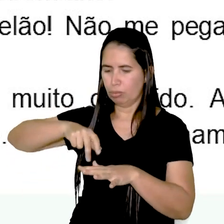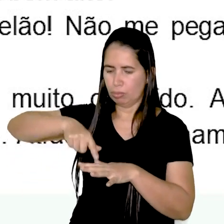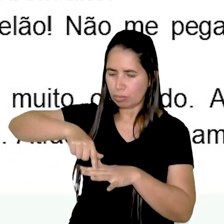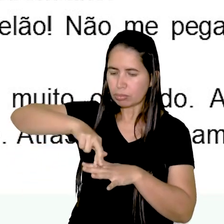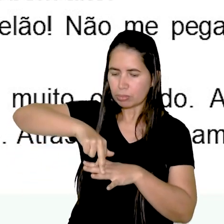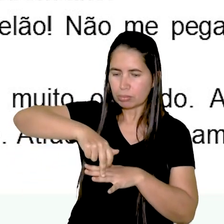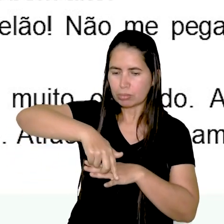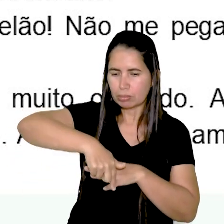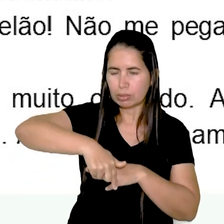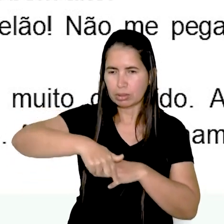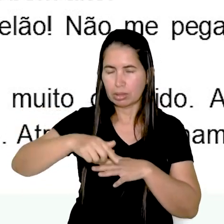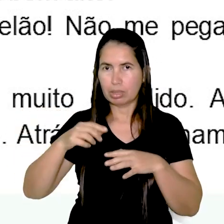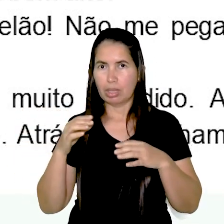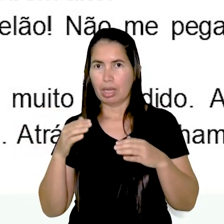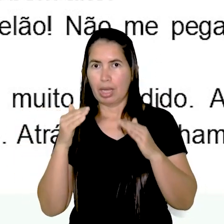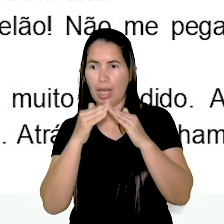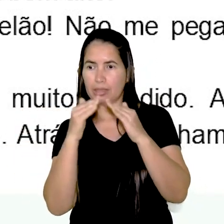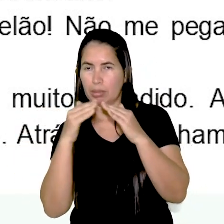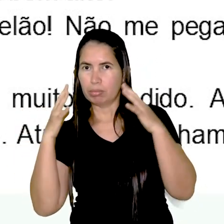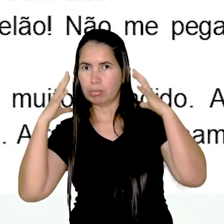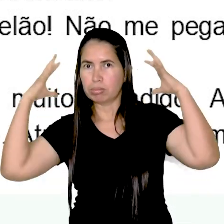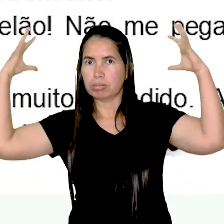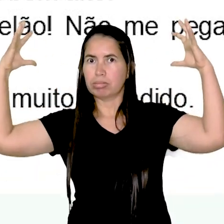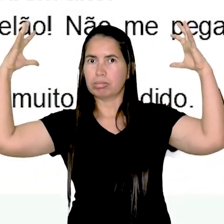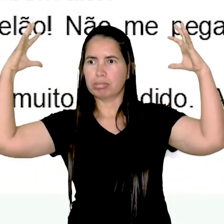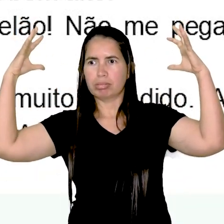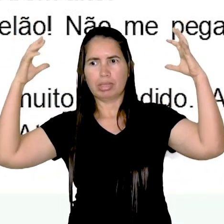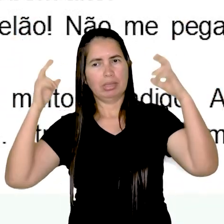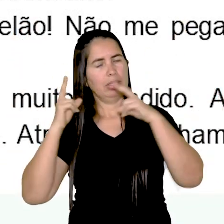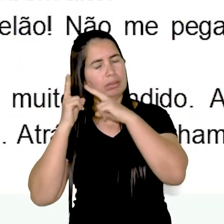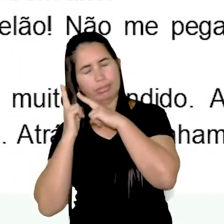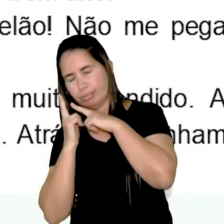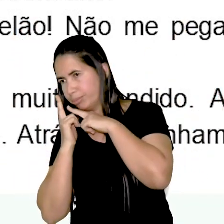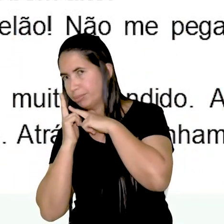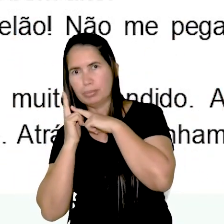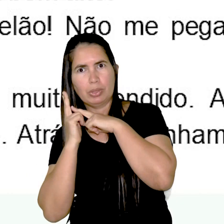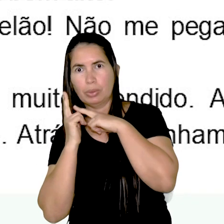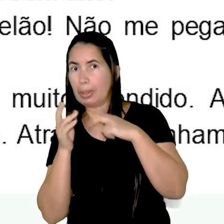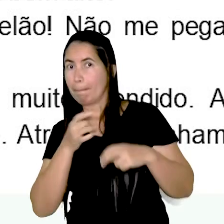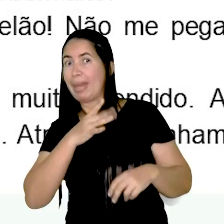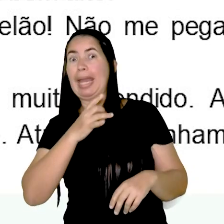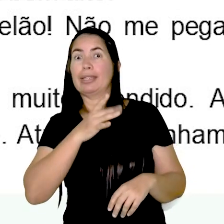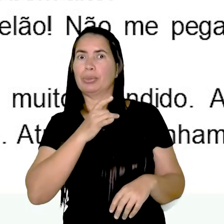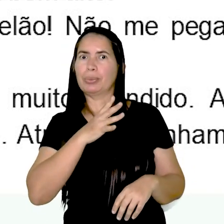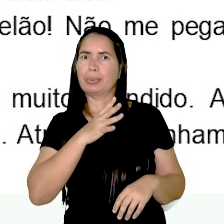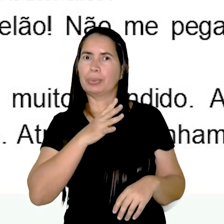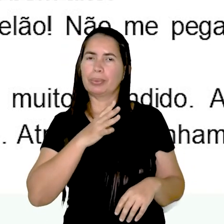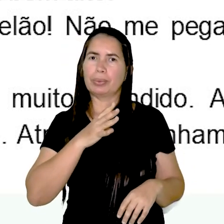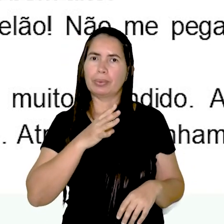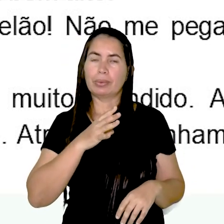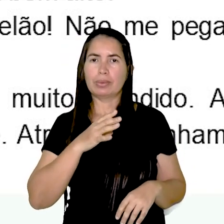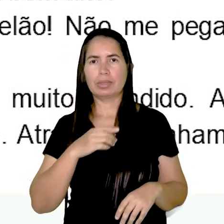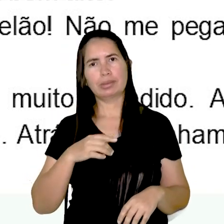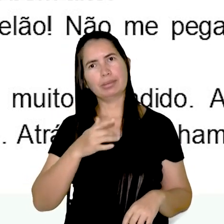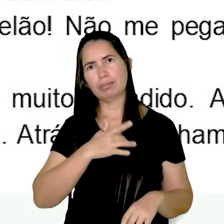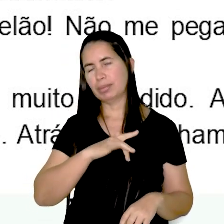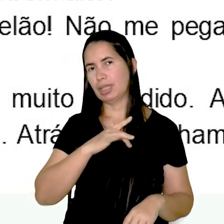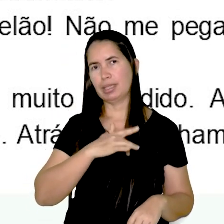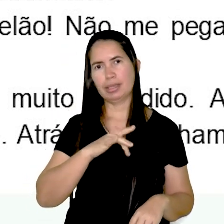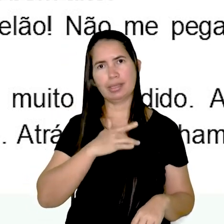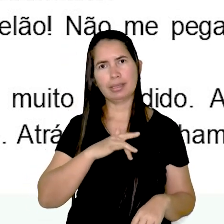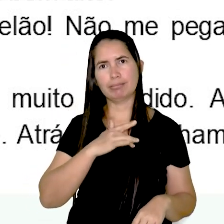para a casa de cabelo em pé. Não conseguiu dormir. Que medão! Mas também, que pena!